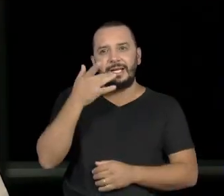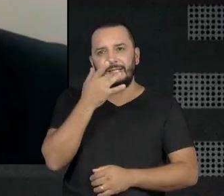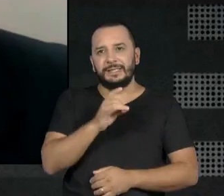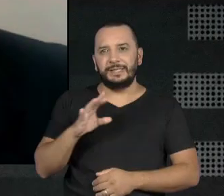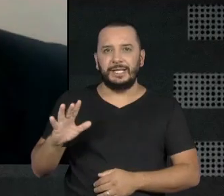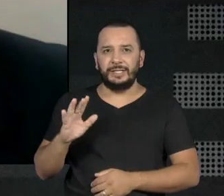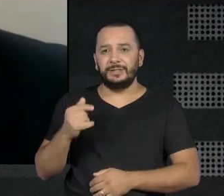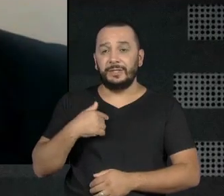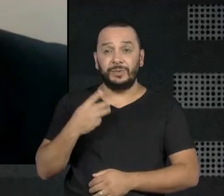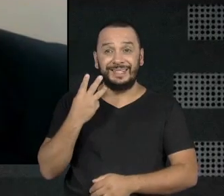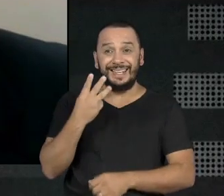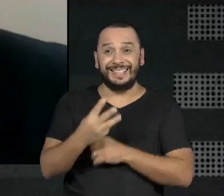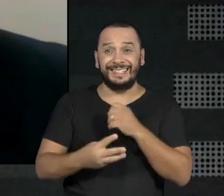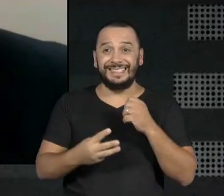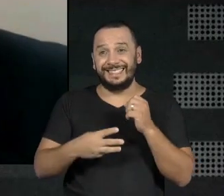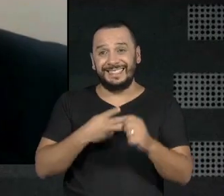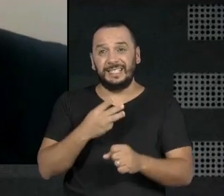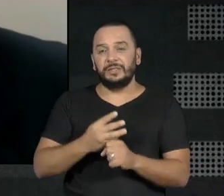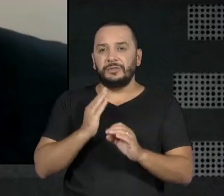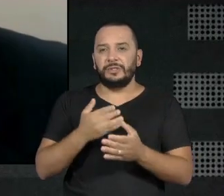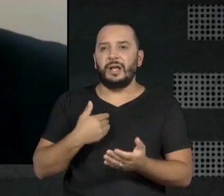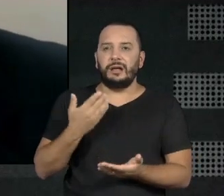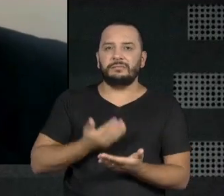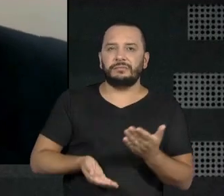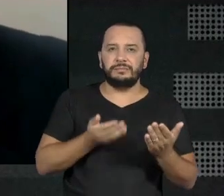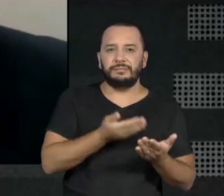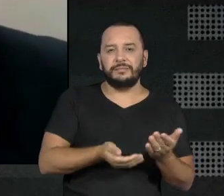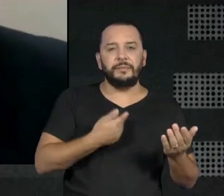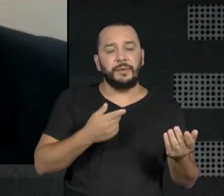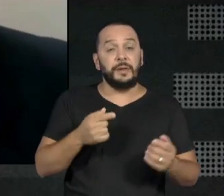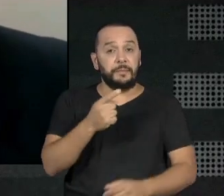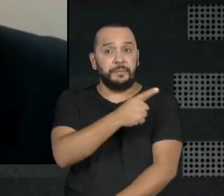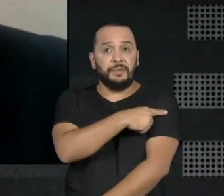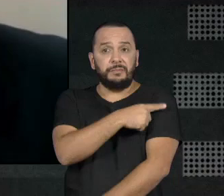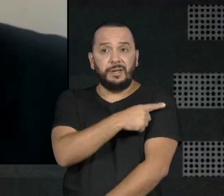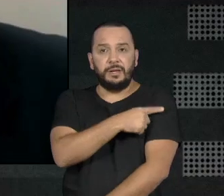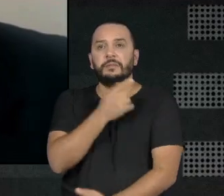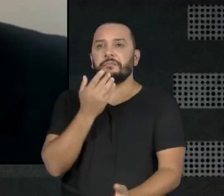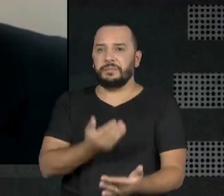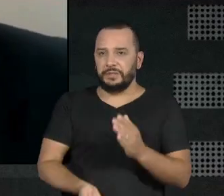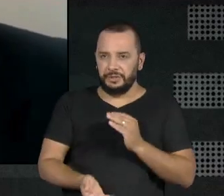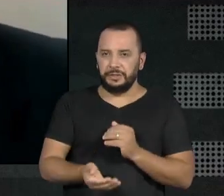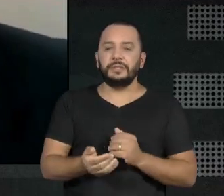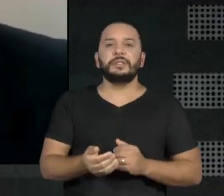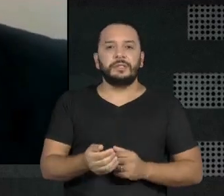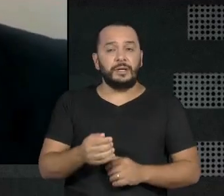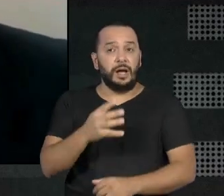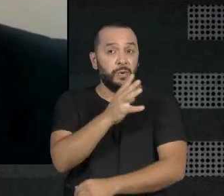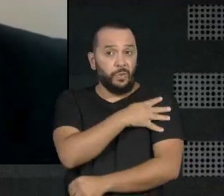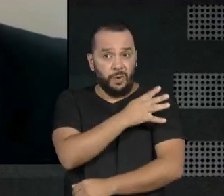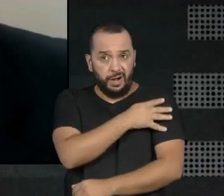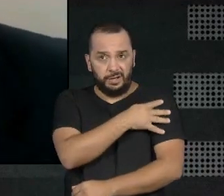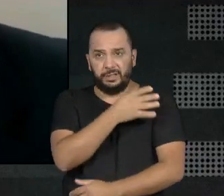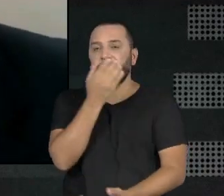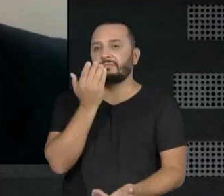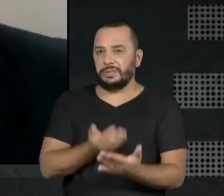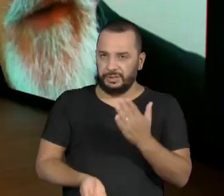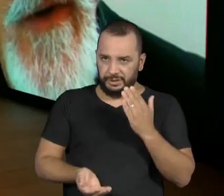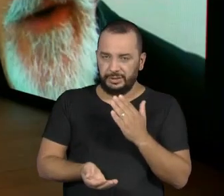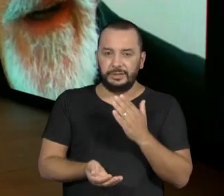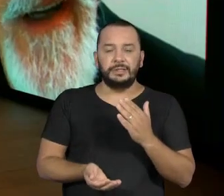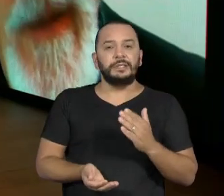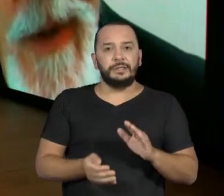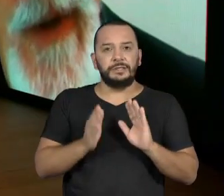Repeti três anos. Caramba! Com o mesmo professor, eu repeti a primeira série, a quarta e o primeiro